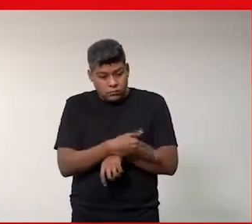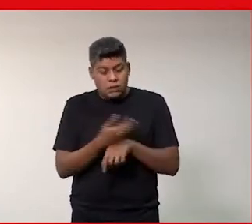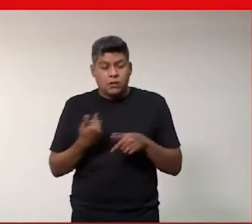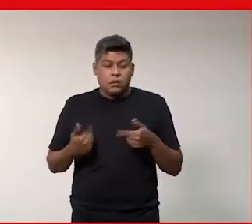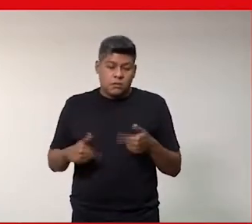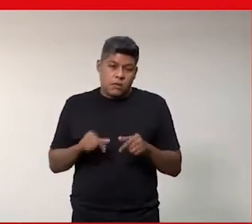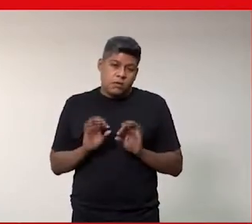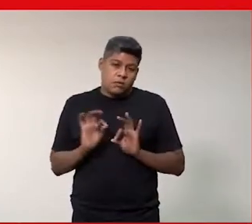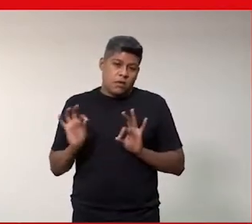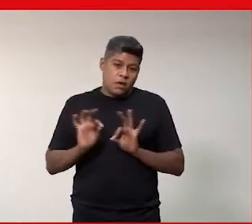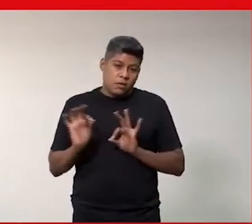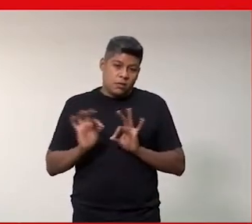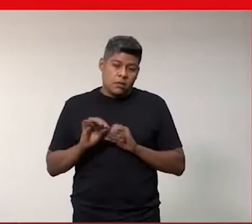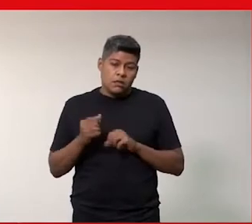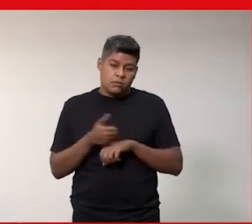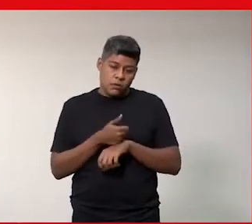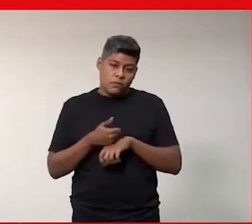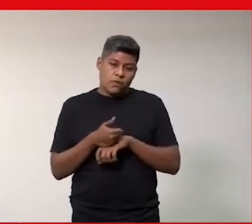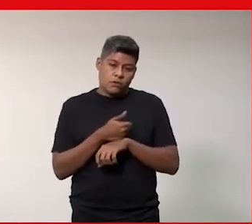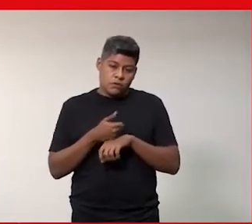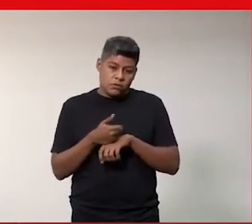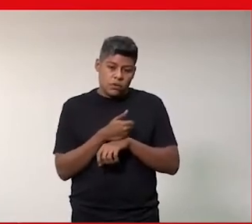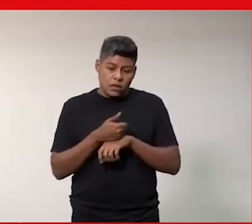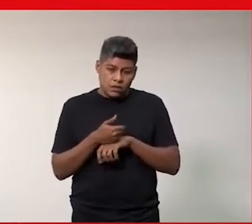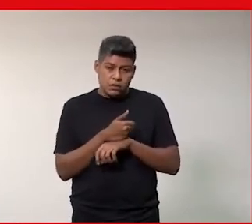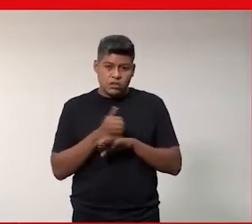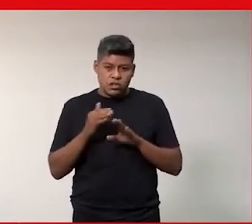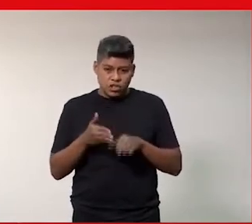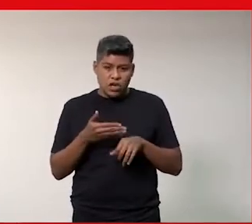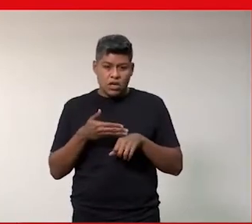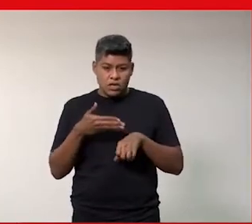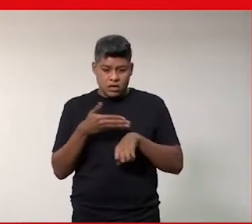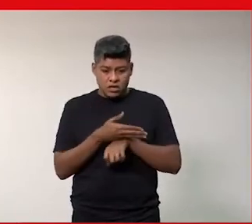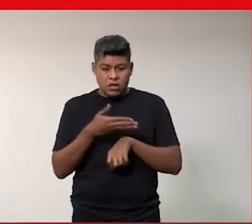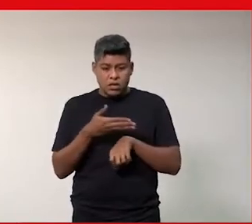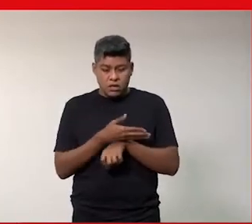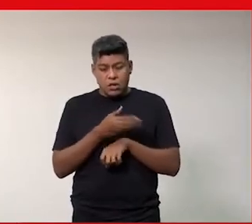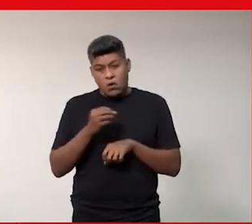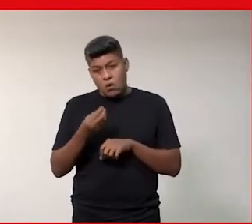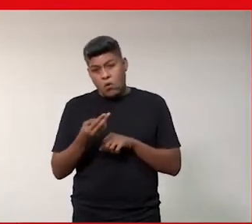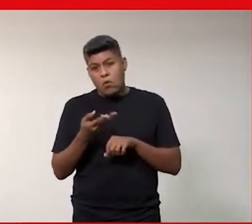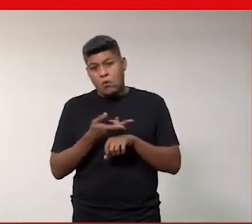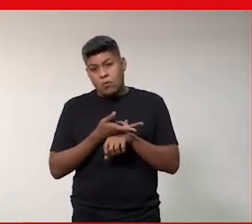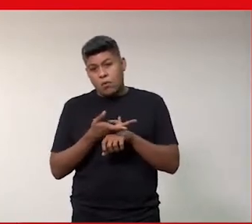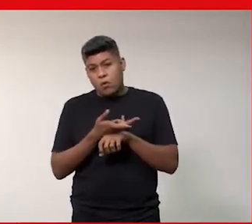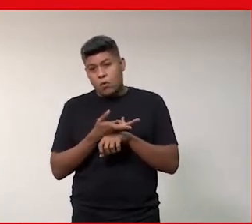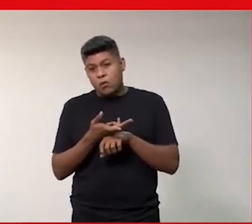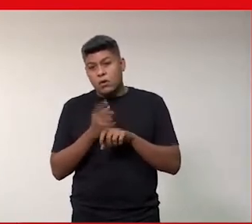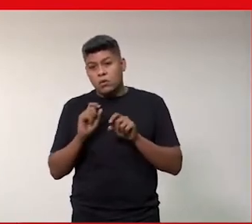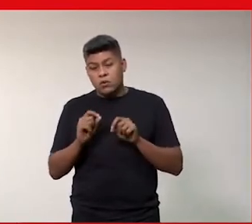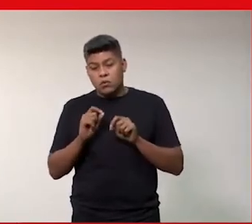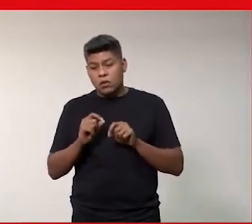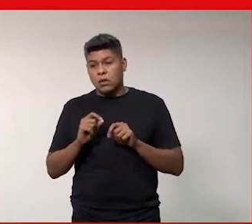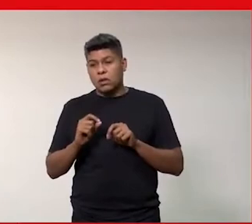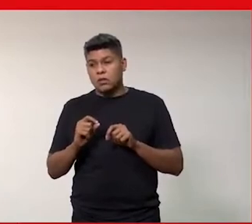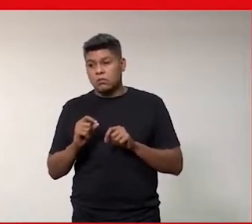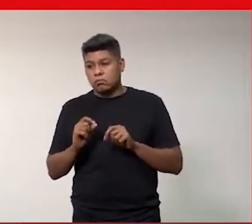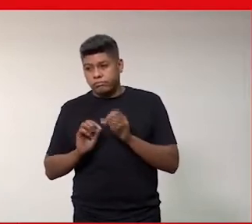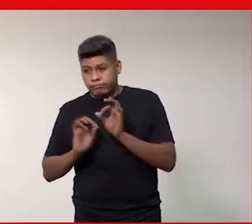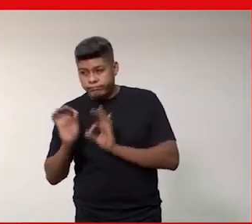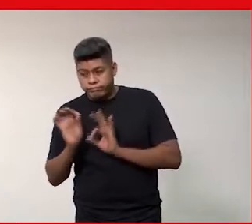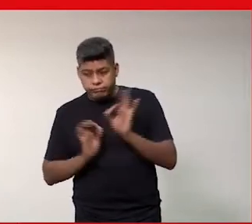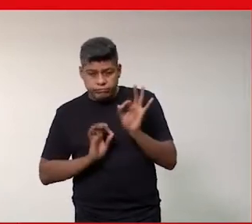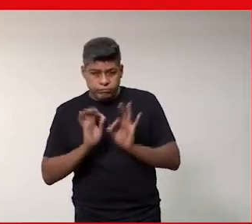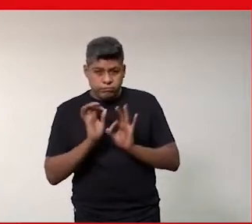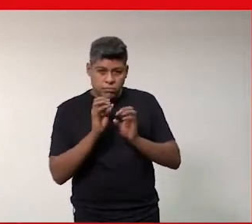de trabalho e para os profissionais que já ingressaram ou que estão procurando um reposicionamento dentro